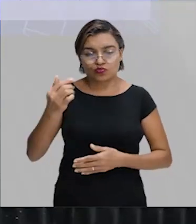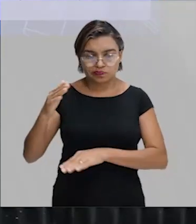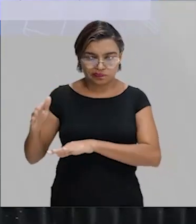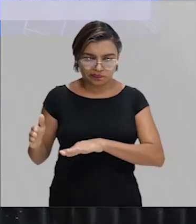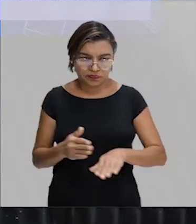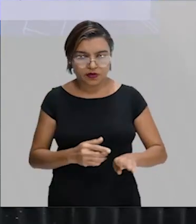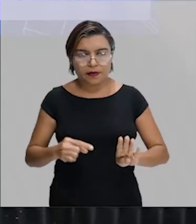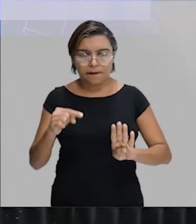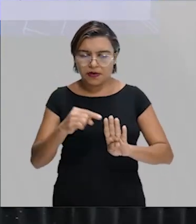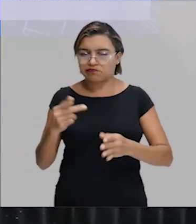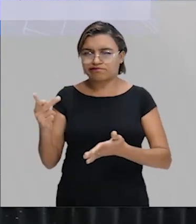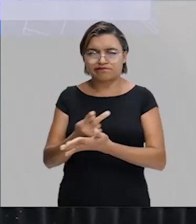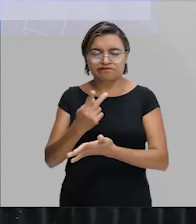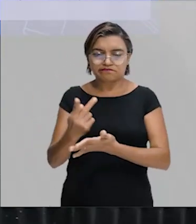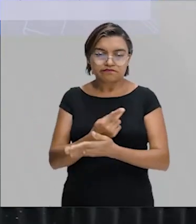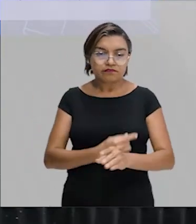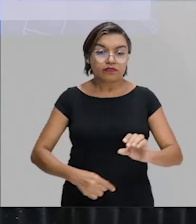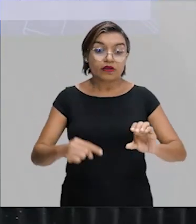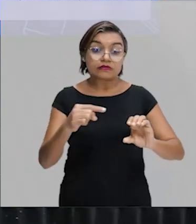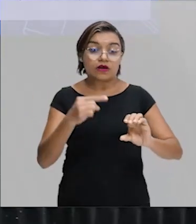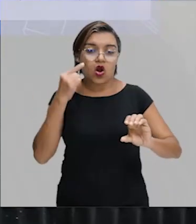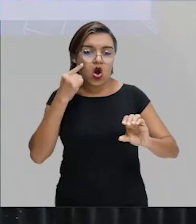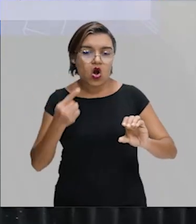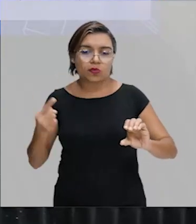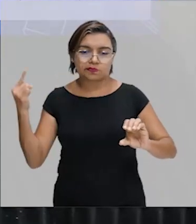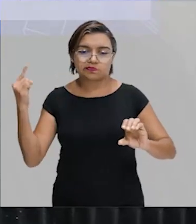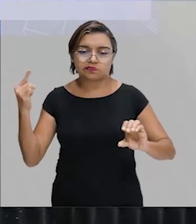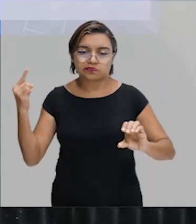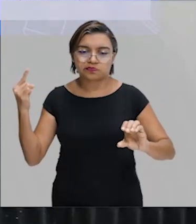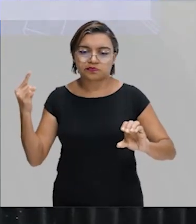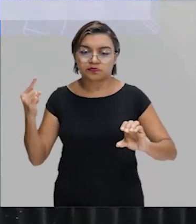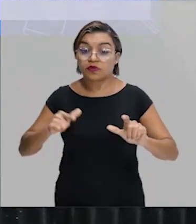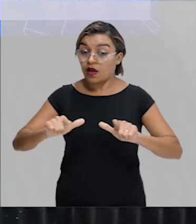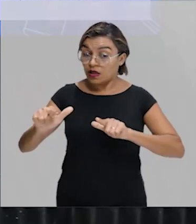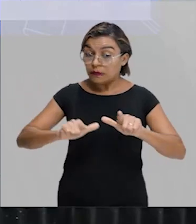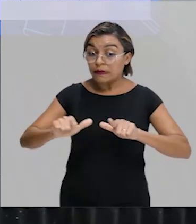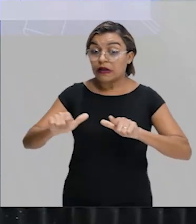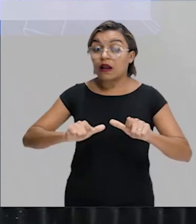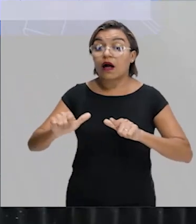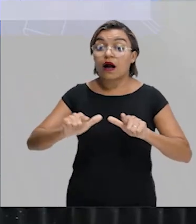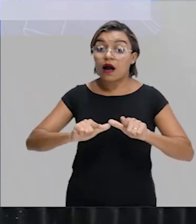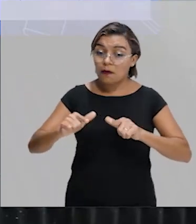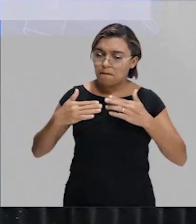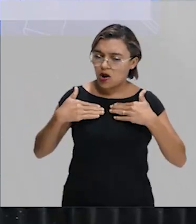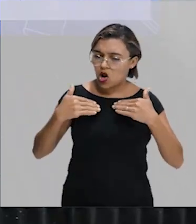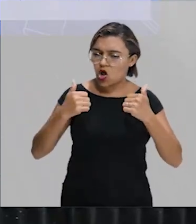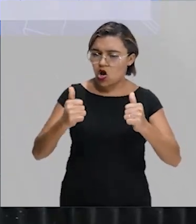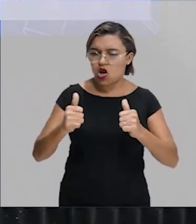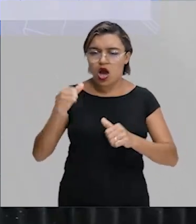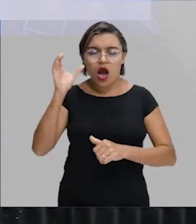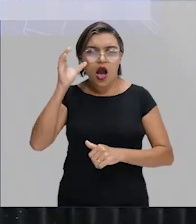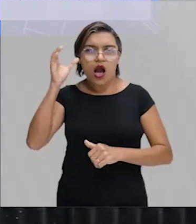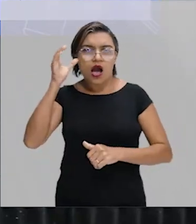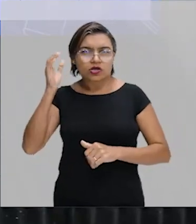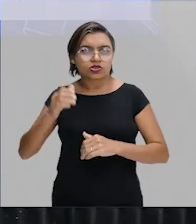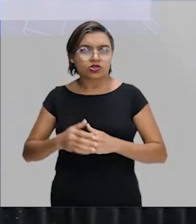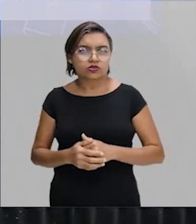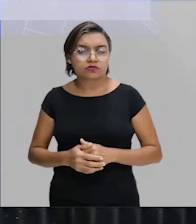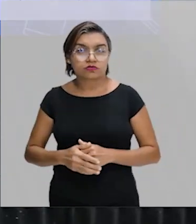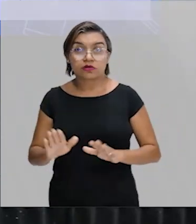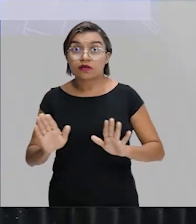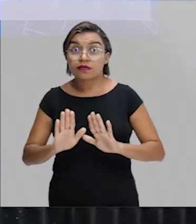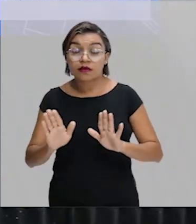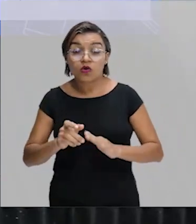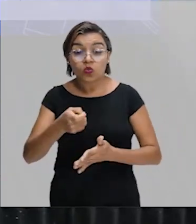letra B está muito errada. Letra C. As condições de trabalho melhoraram na China com as terceirizações? O texto deixa muito claro que não,